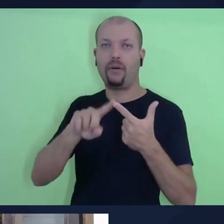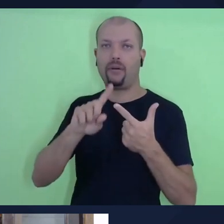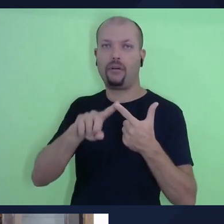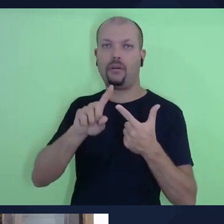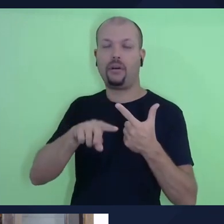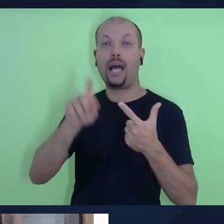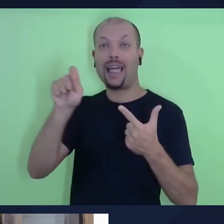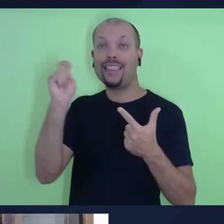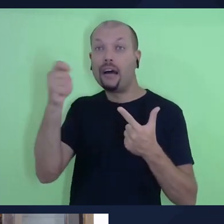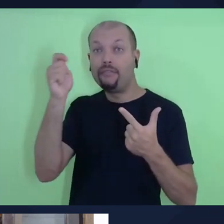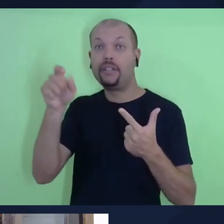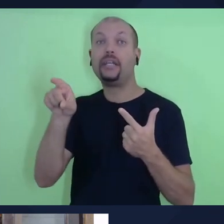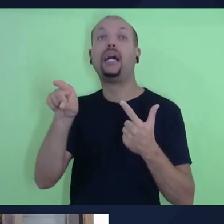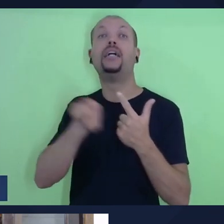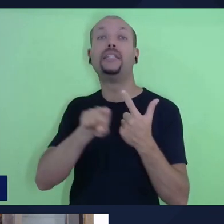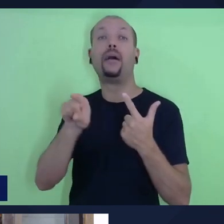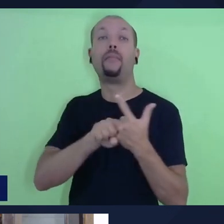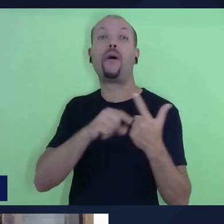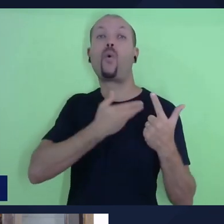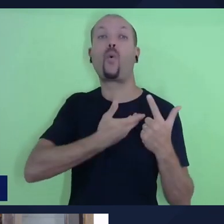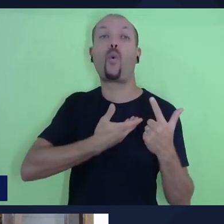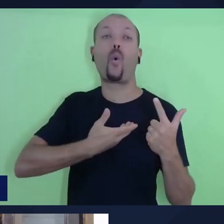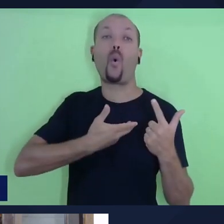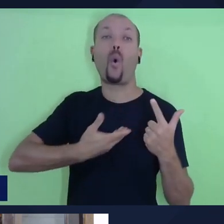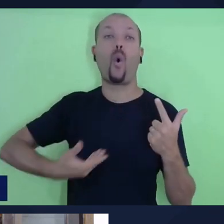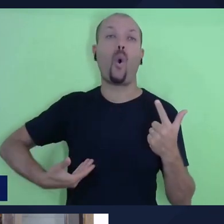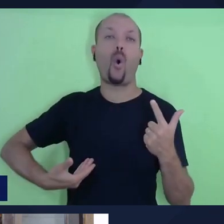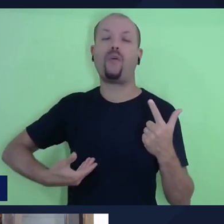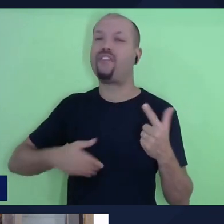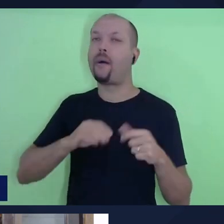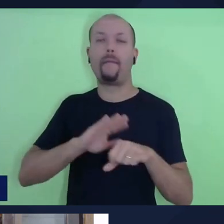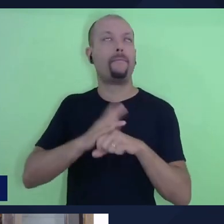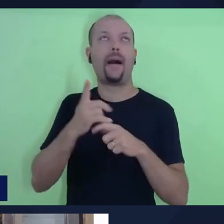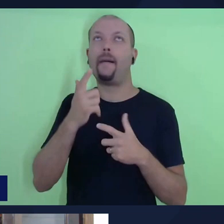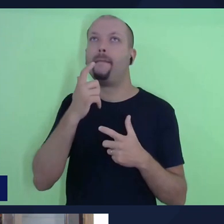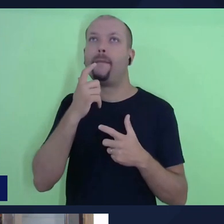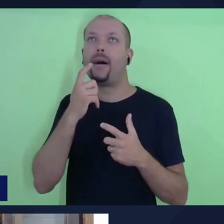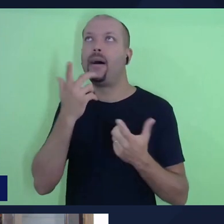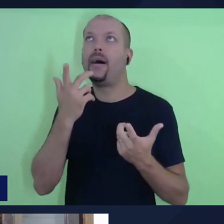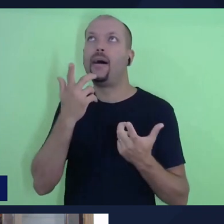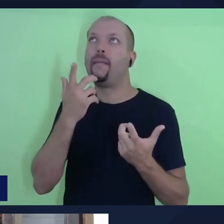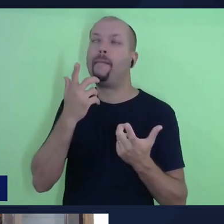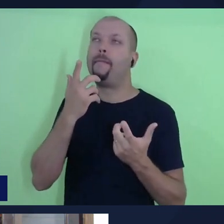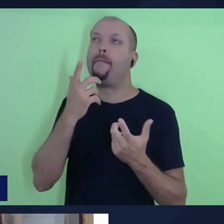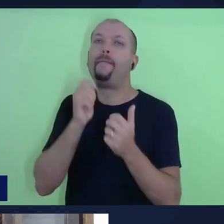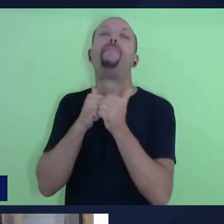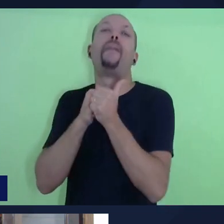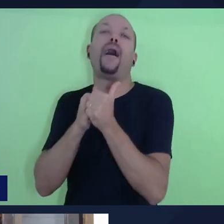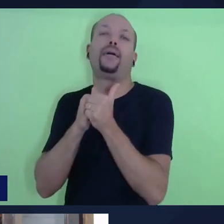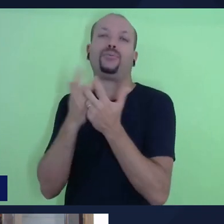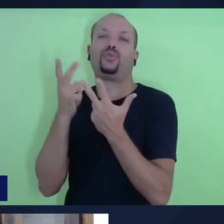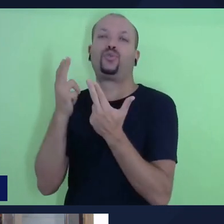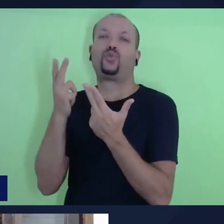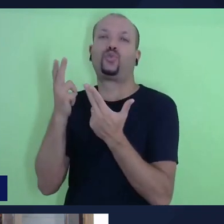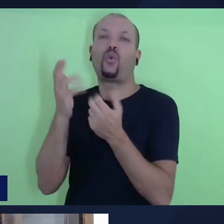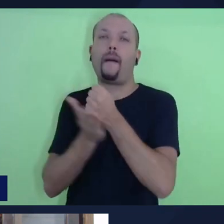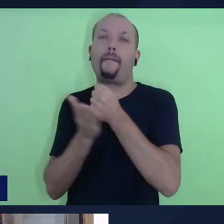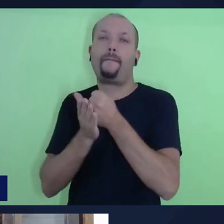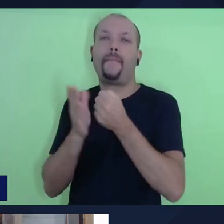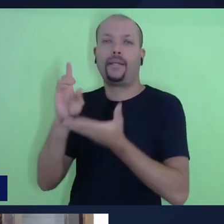despontando como o governo mais próximo aos ideais, os princípios, virtudes e valores que Deus queria